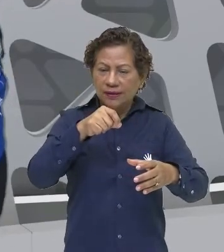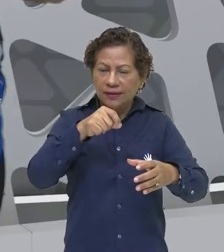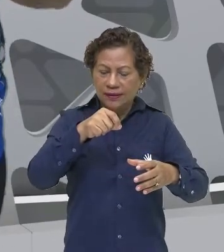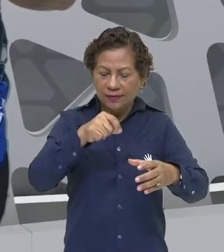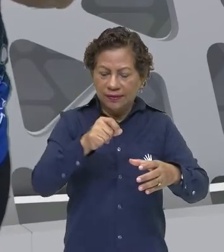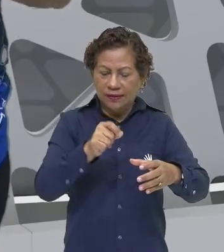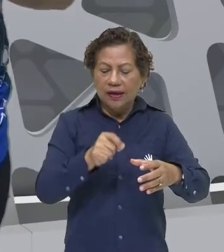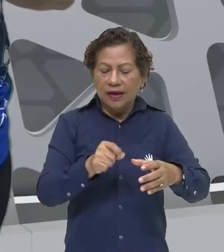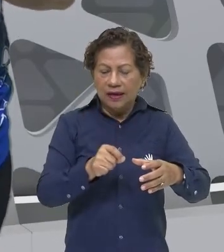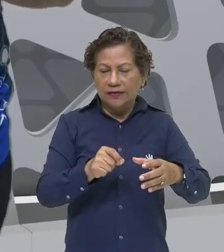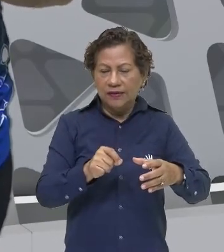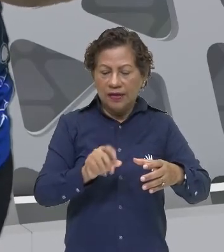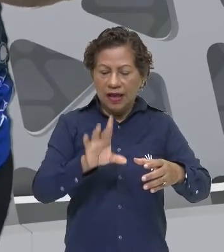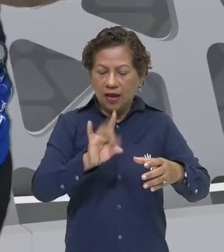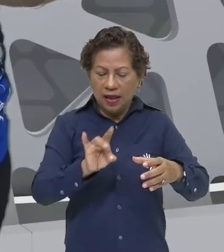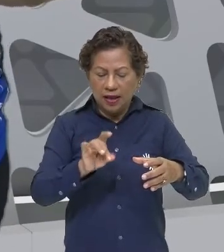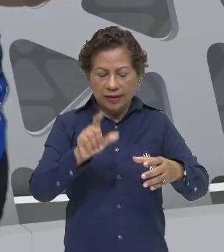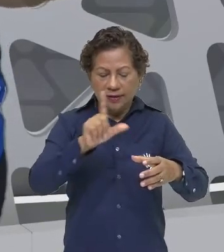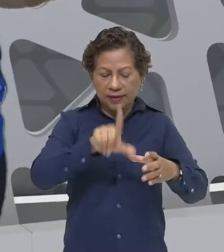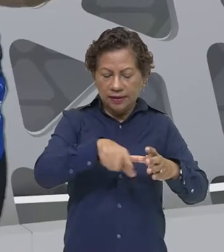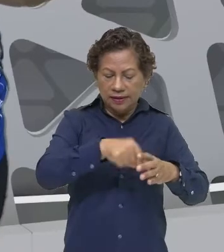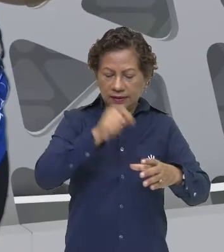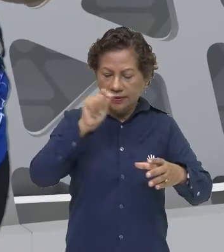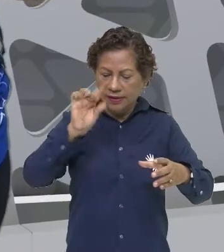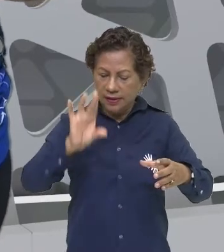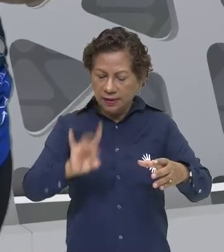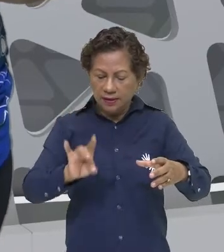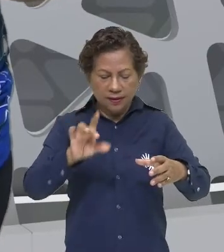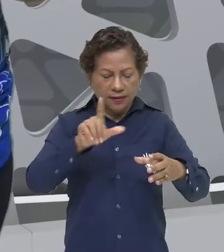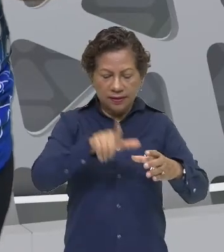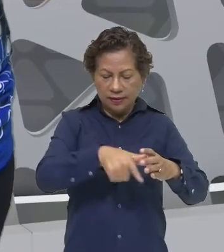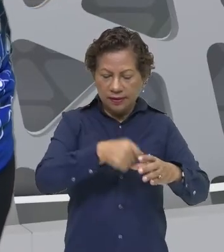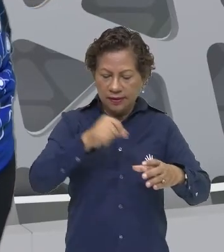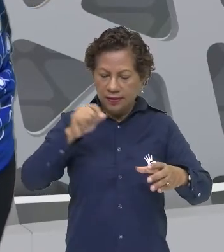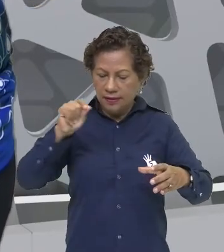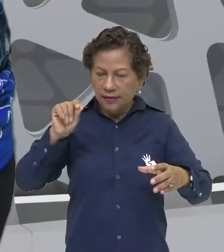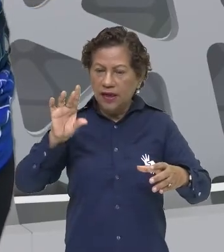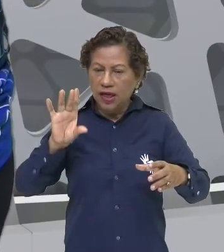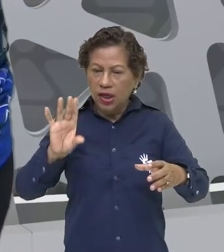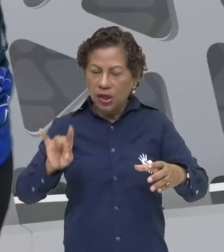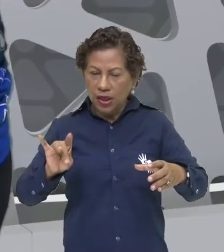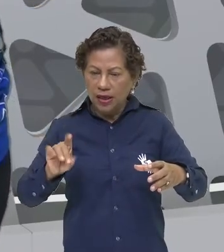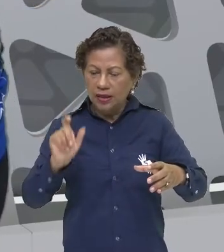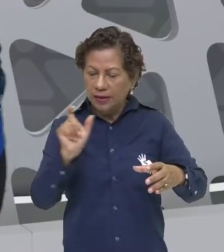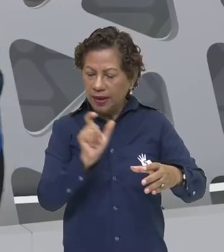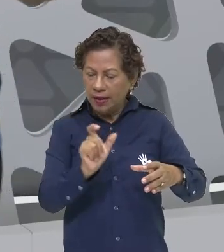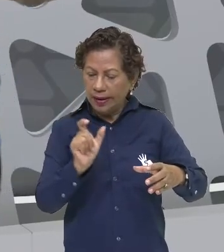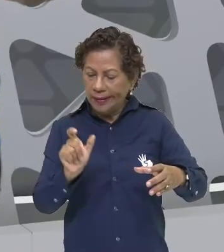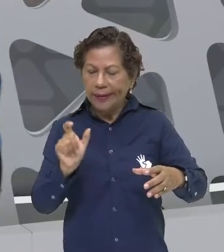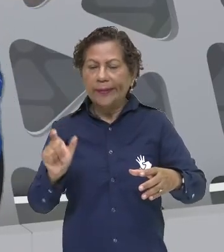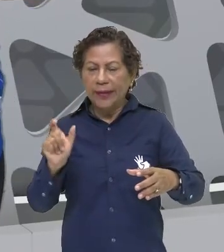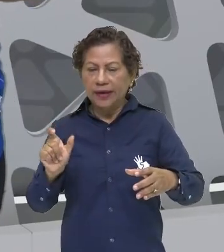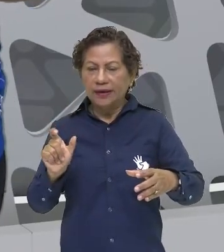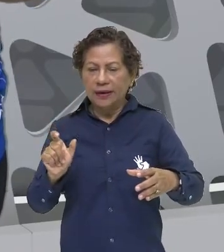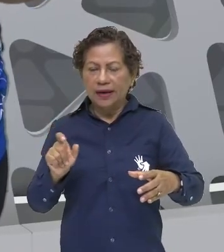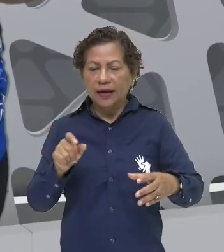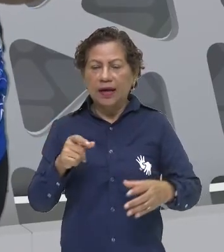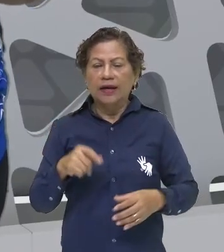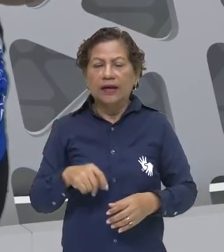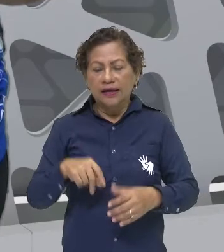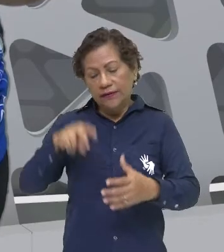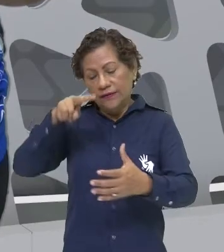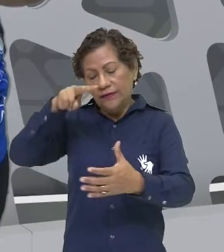do saquinho que eles foram sorteando, eles vão colocando. E a partir daí, no final, eles vão fazer essa leitura.